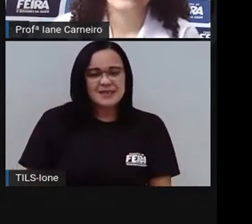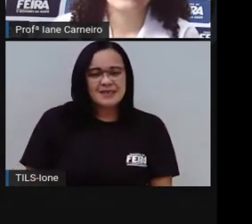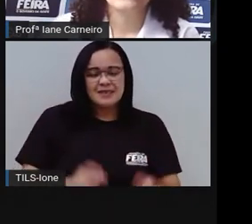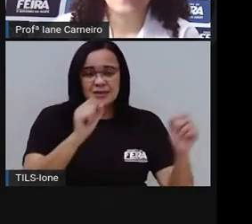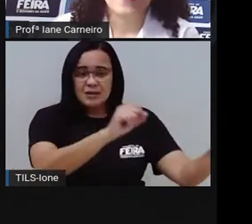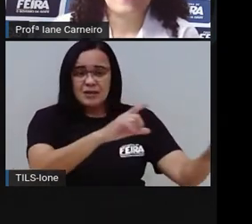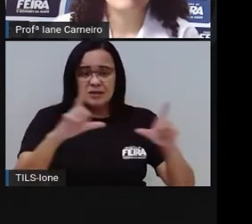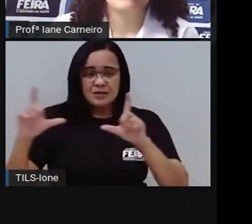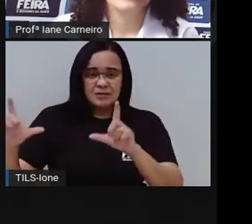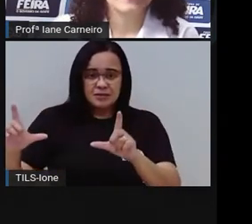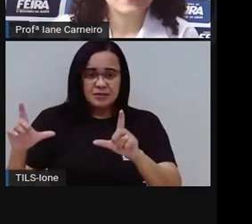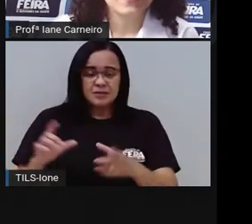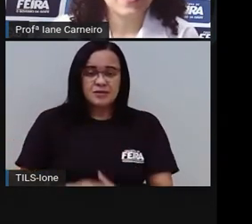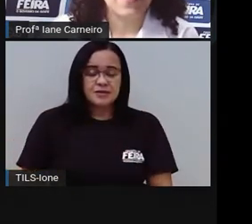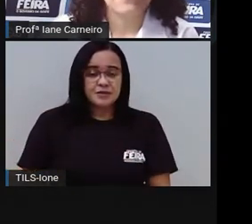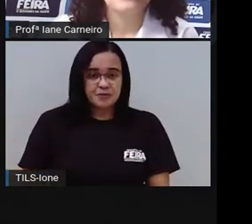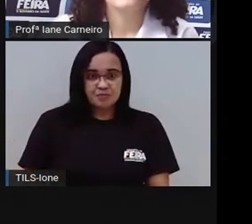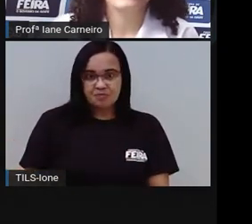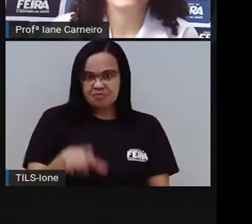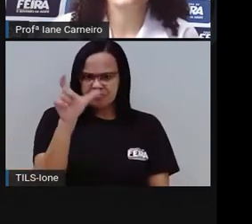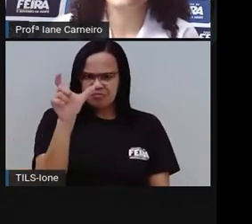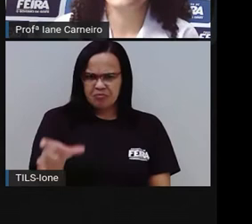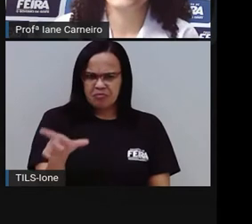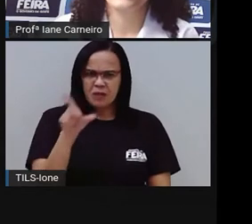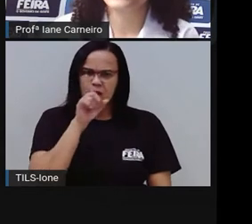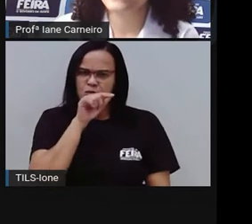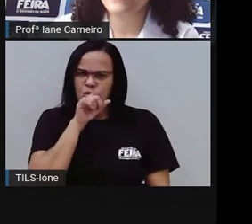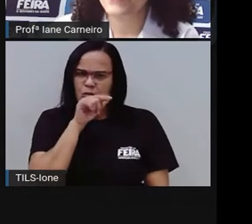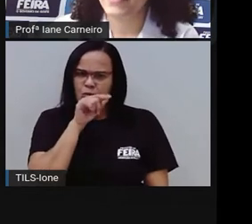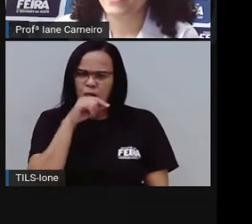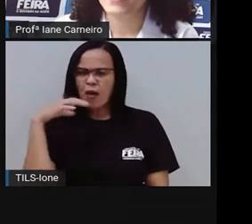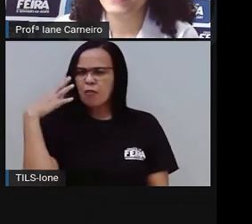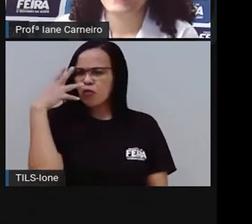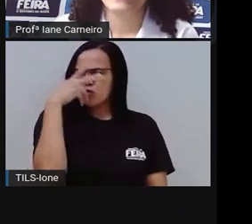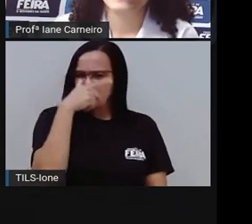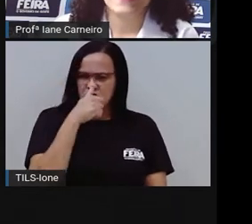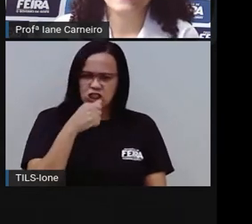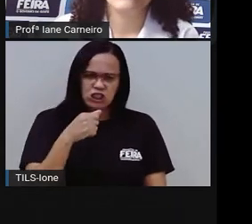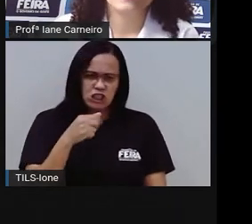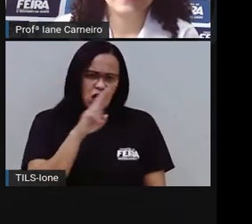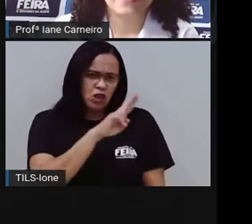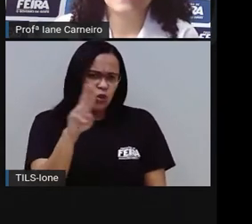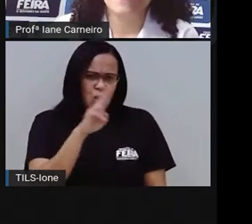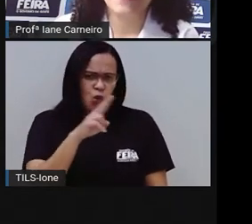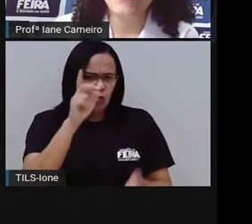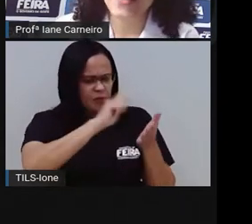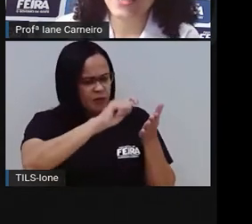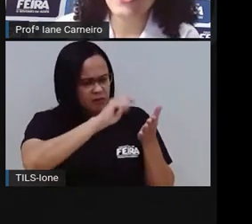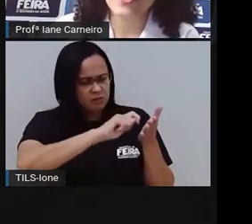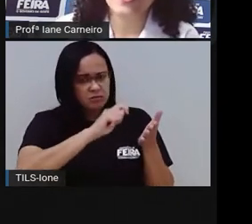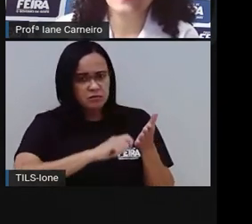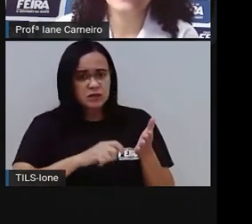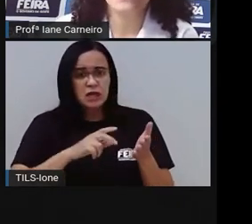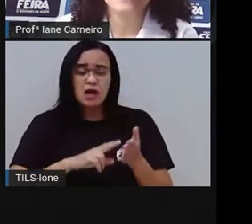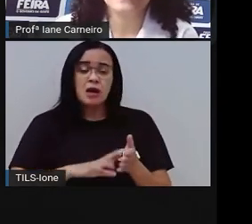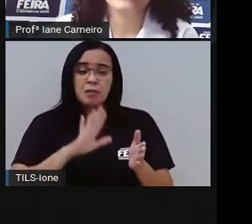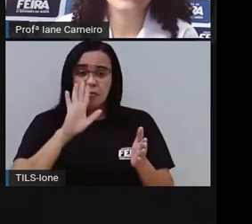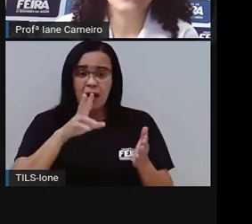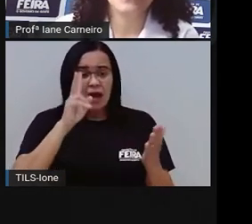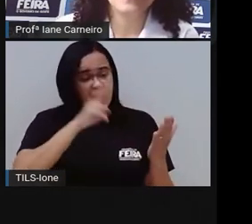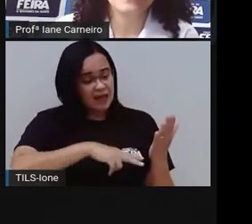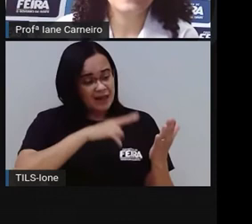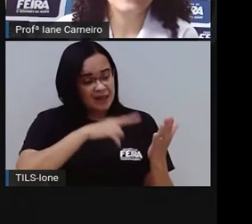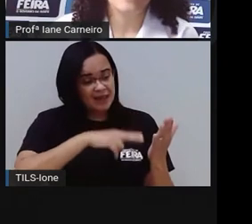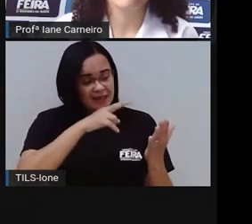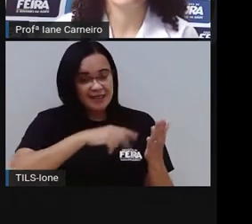Sou uma ave bonita. Tente meu nome escrever. Leia de trás para frente e o mesmo